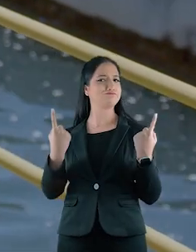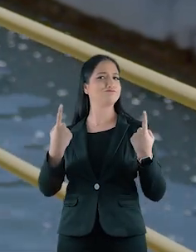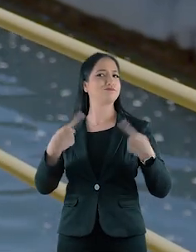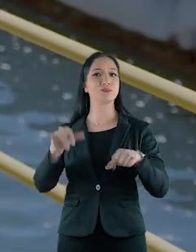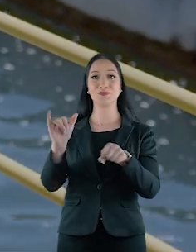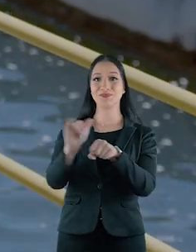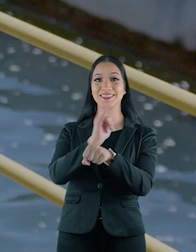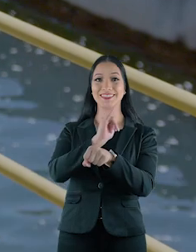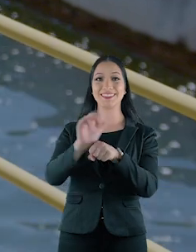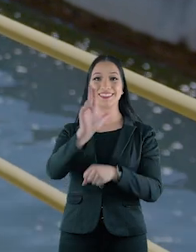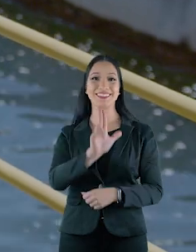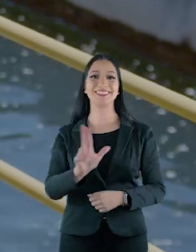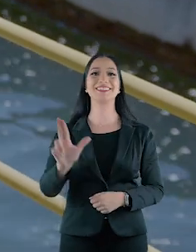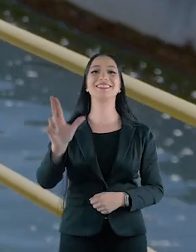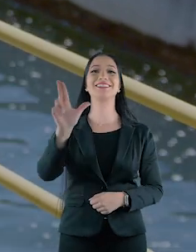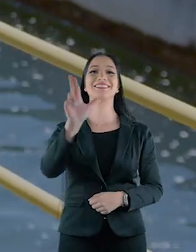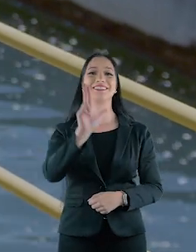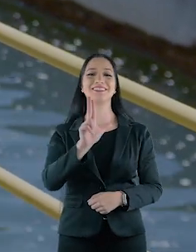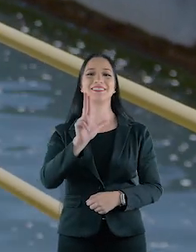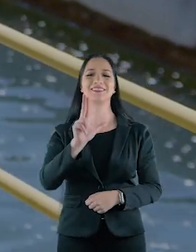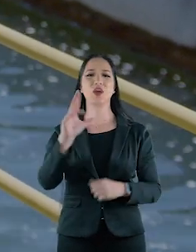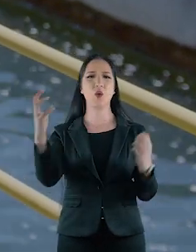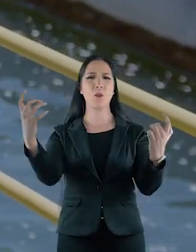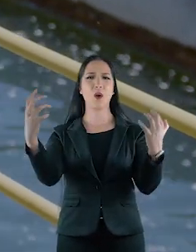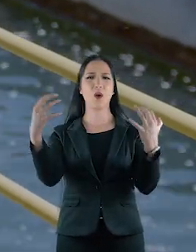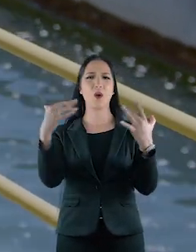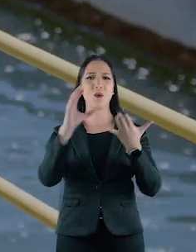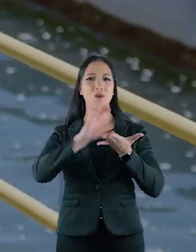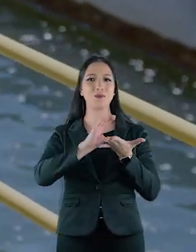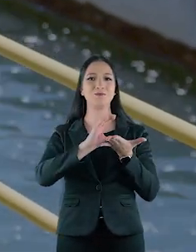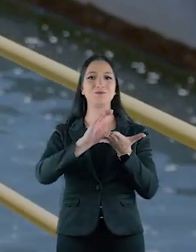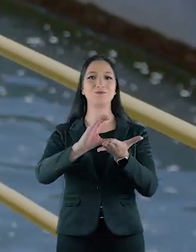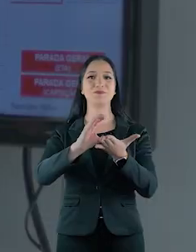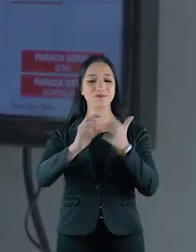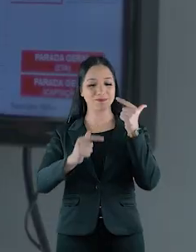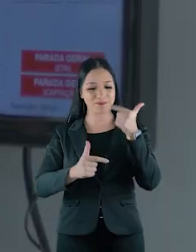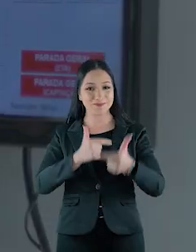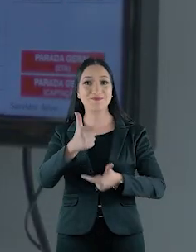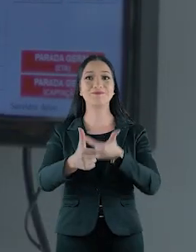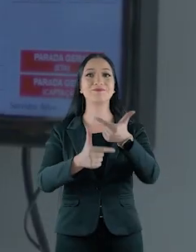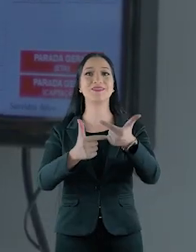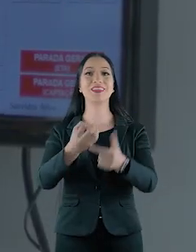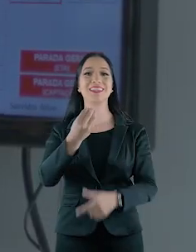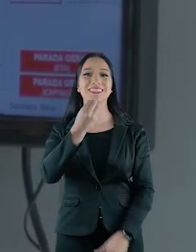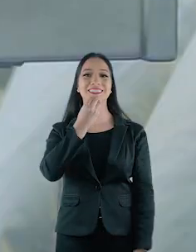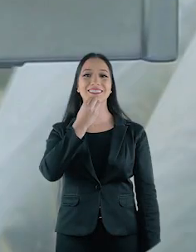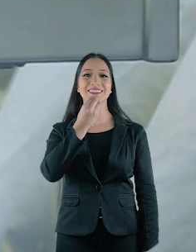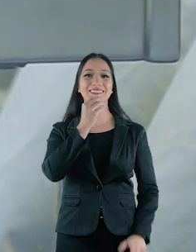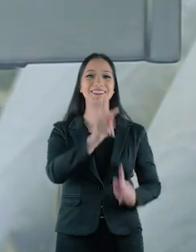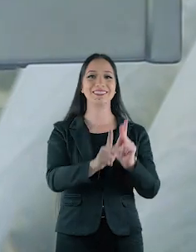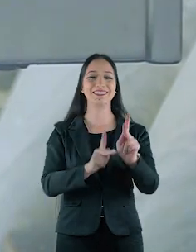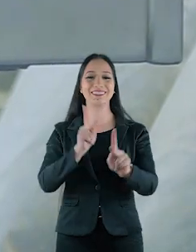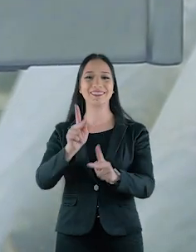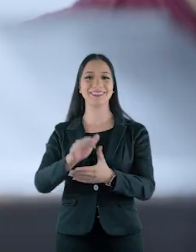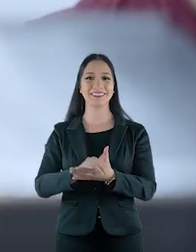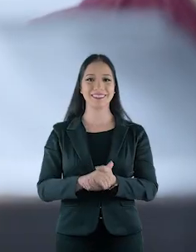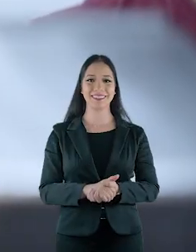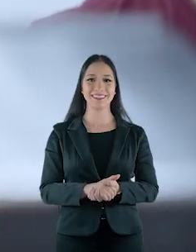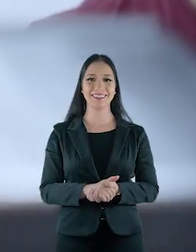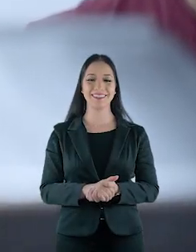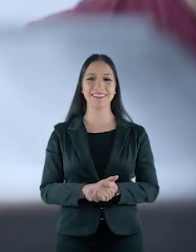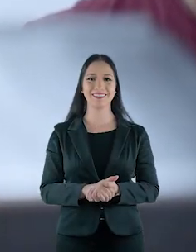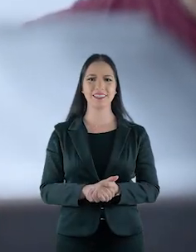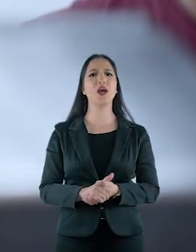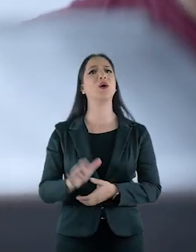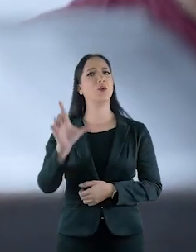um diferencial competitivo estratégico para a Uberlândia, que atrai mais investimentos, gera empregos e oportunidades